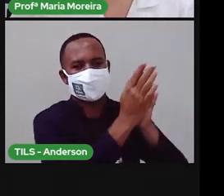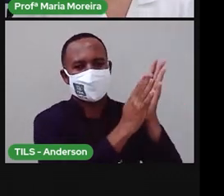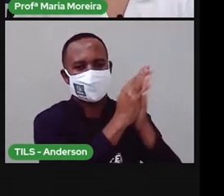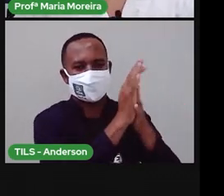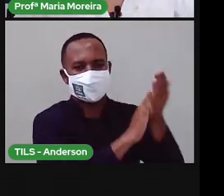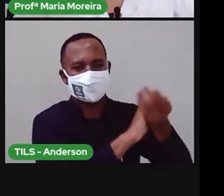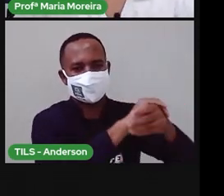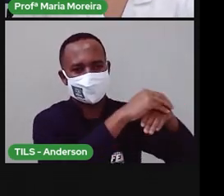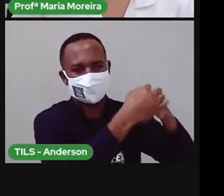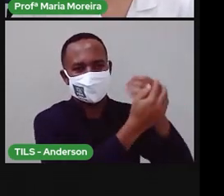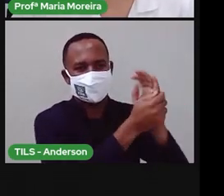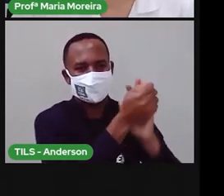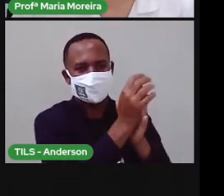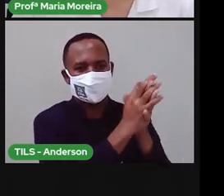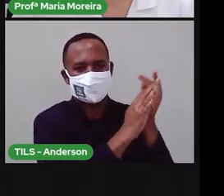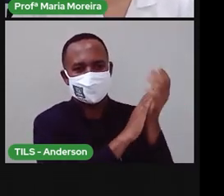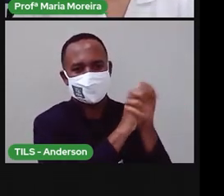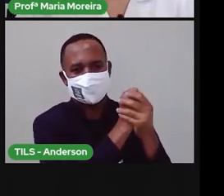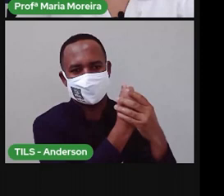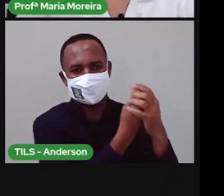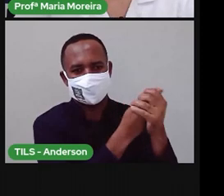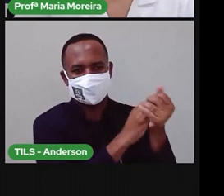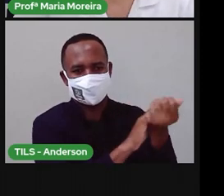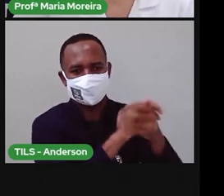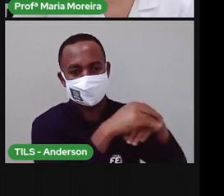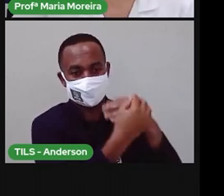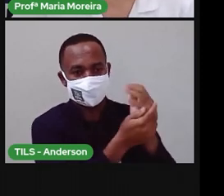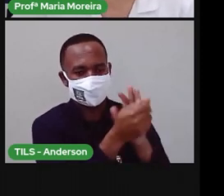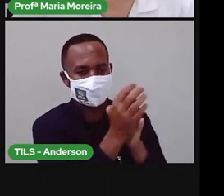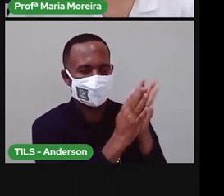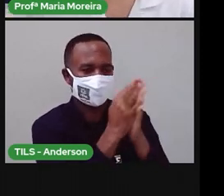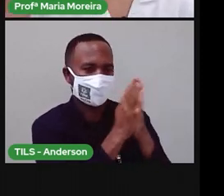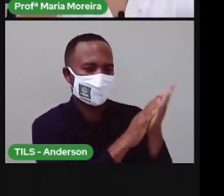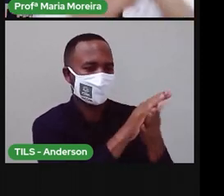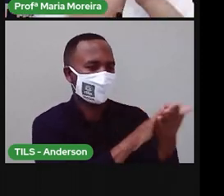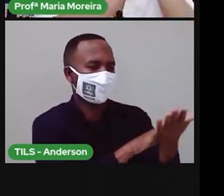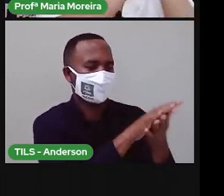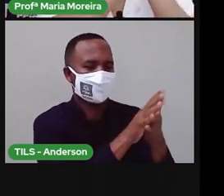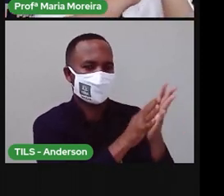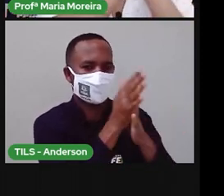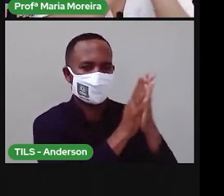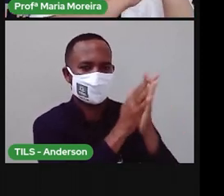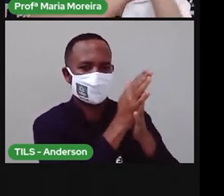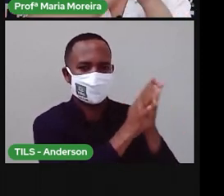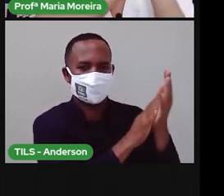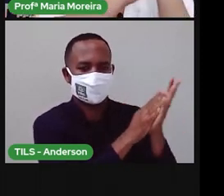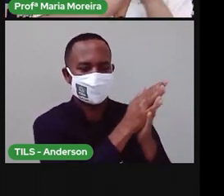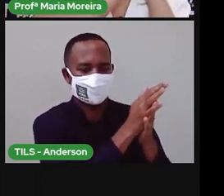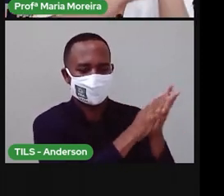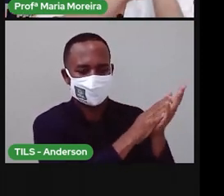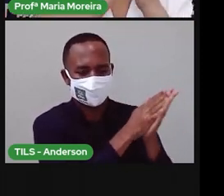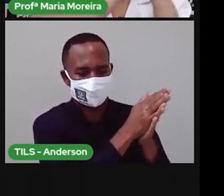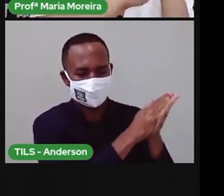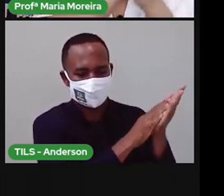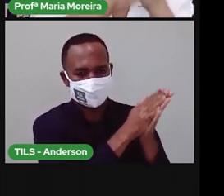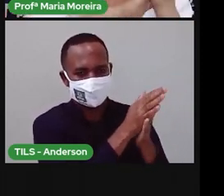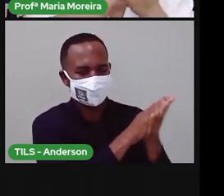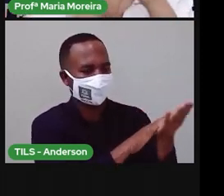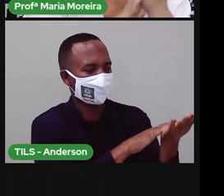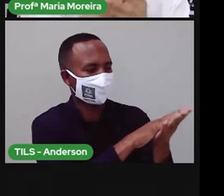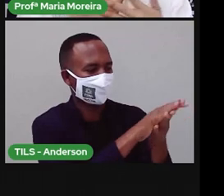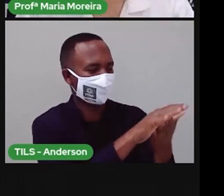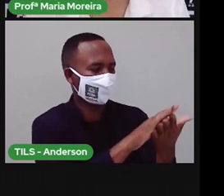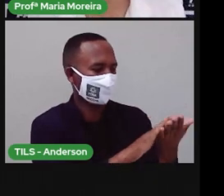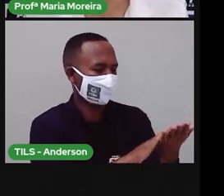favor, alguém que eu canto bem com misericórdia, porque eu sou horrível. Lava uma mão, lava a outra,